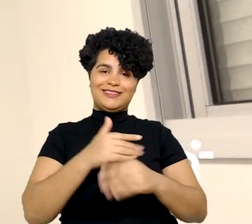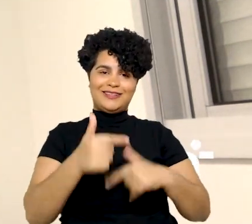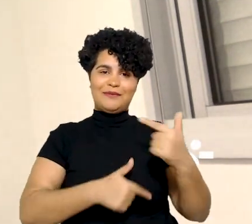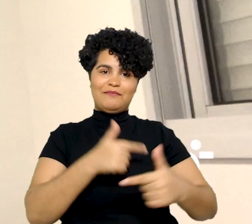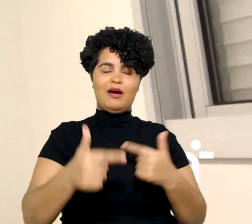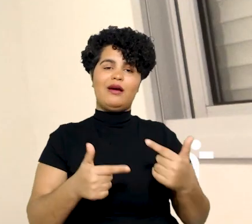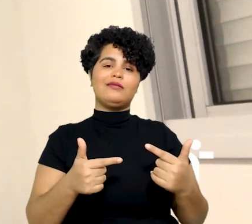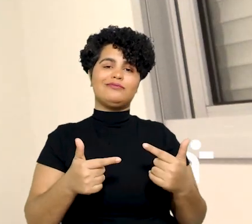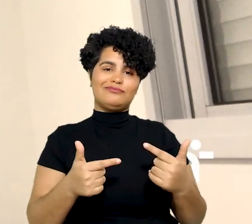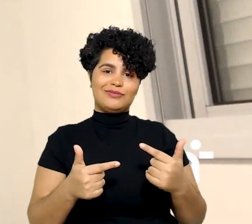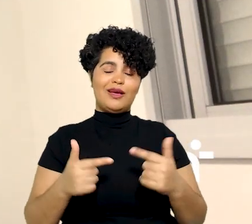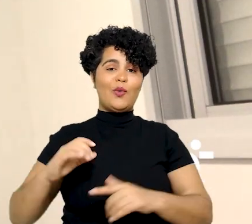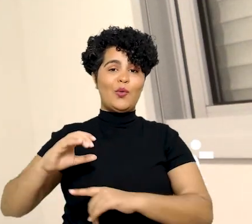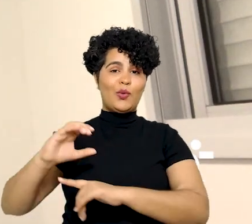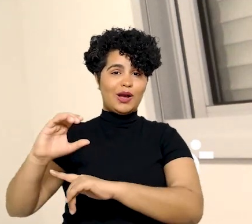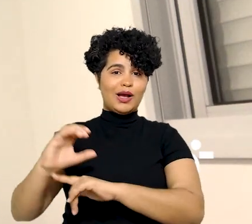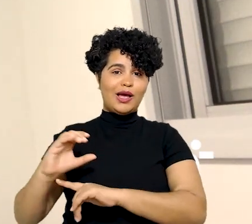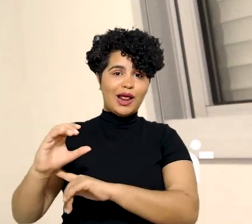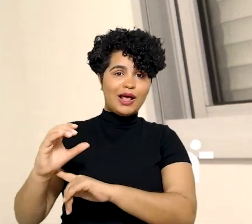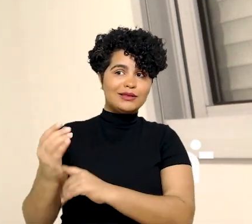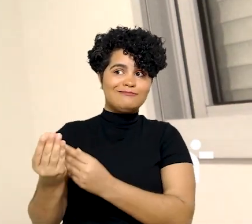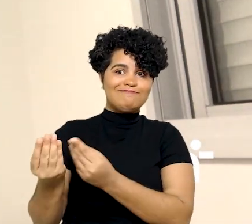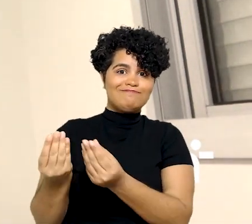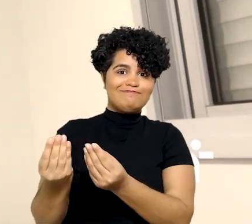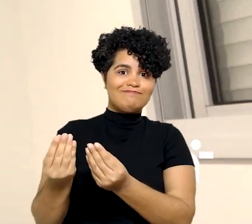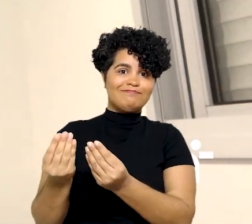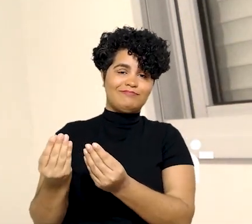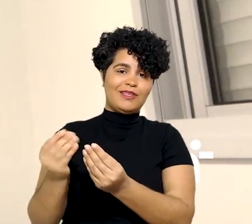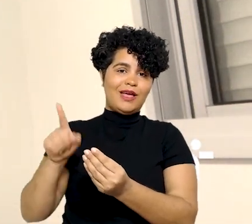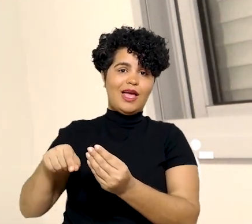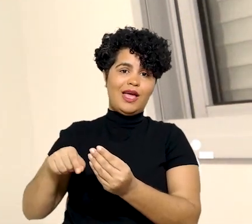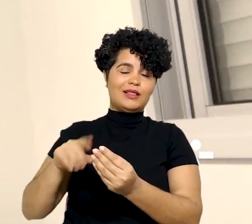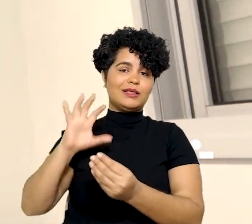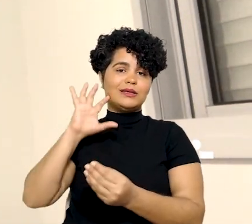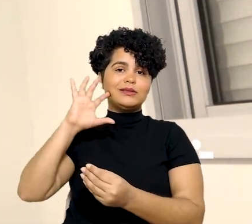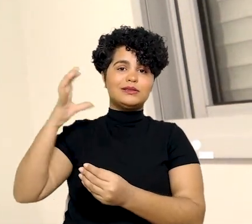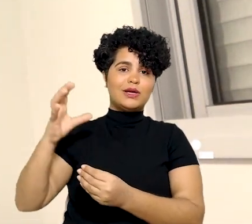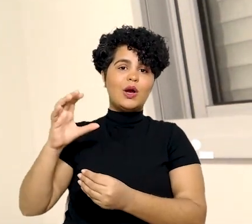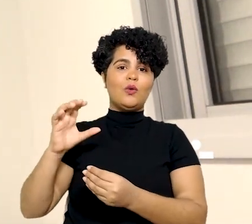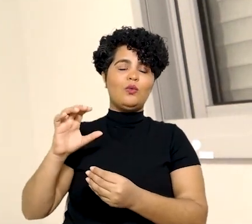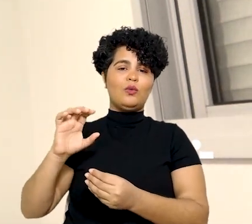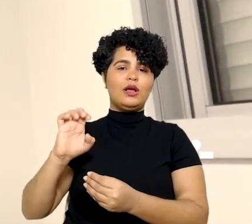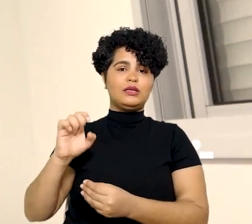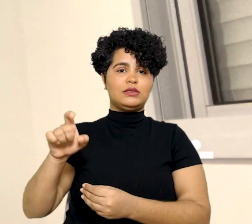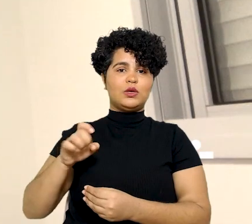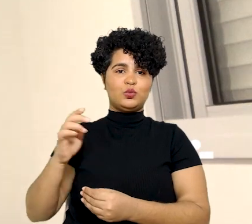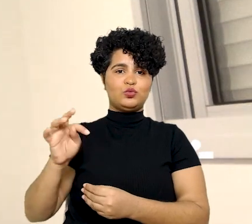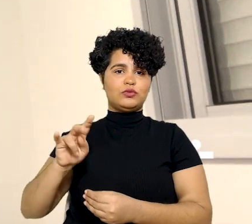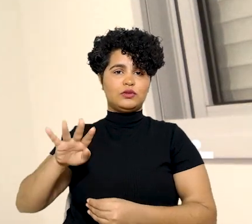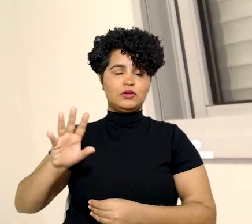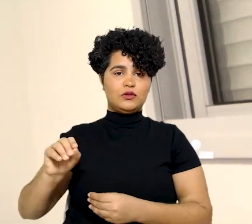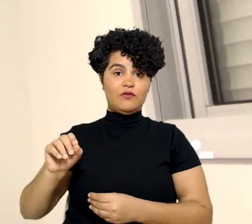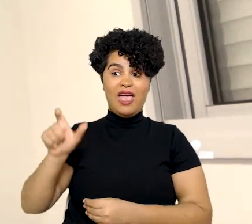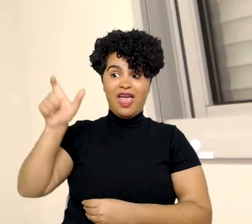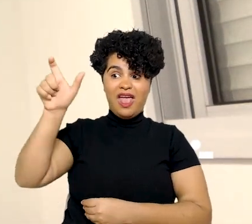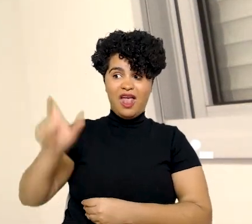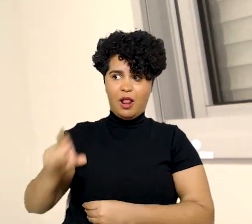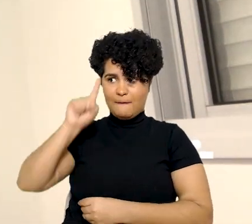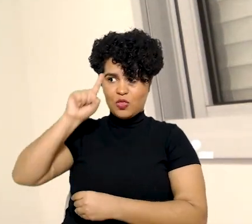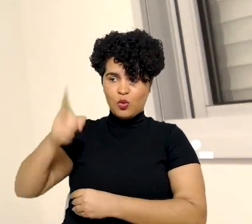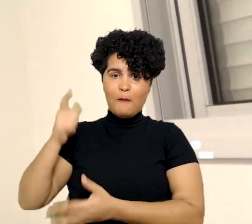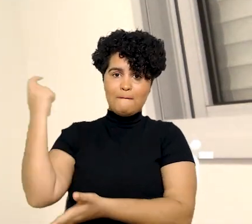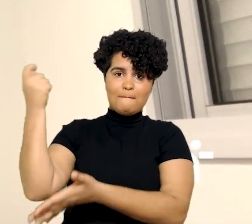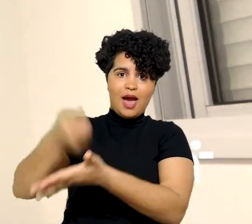trabalho, seria a inexigibilidade do crédito que lhe foi reconhecido por um título executivo. Ou seja, caso o execuente não